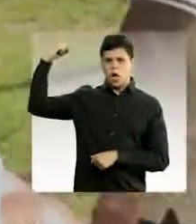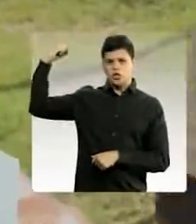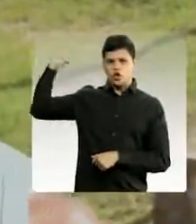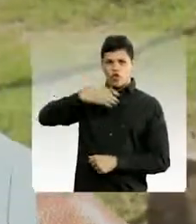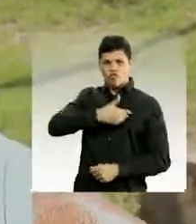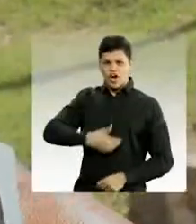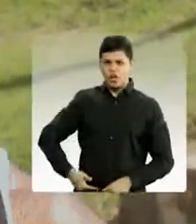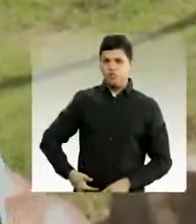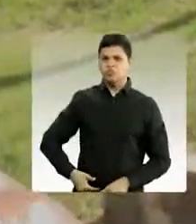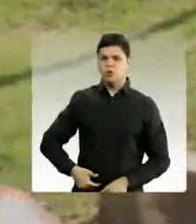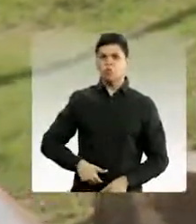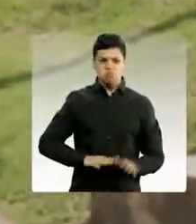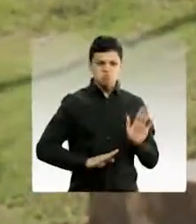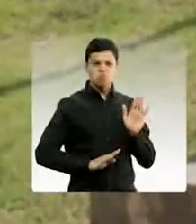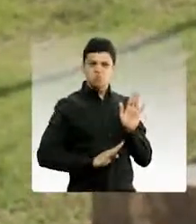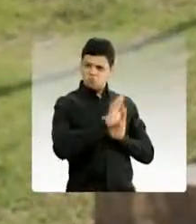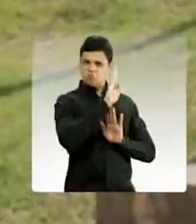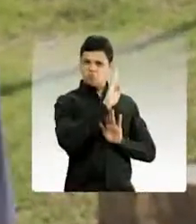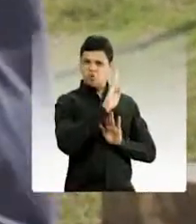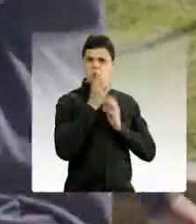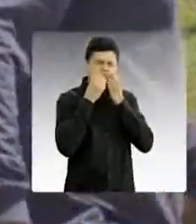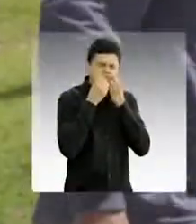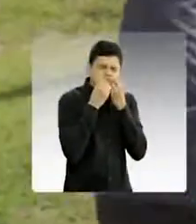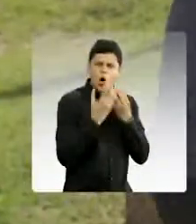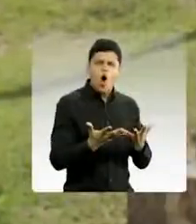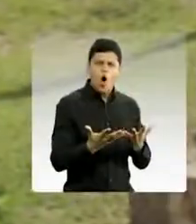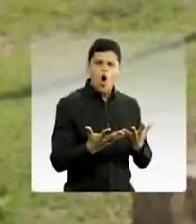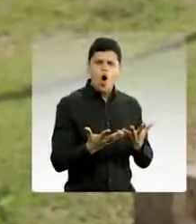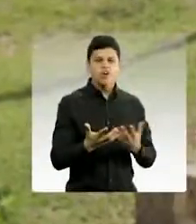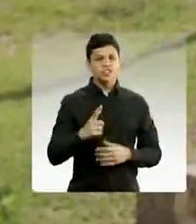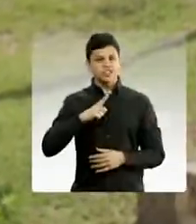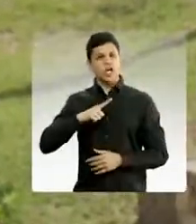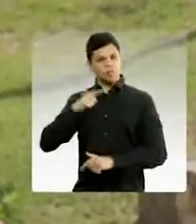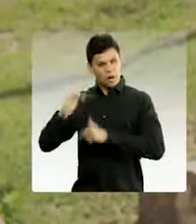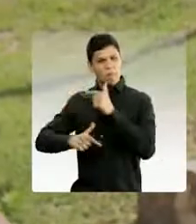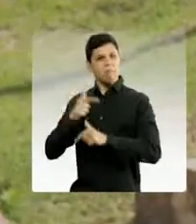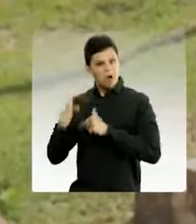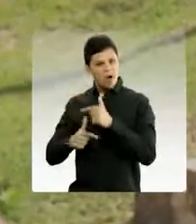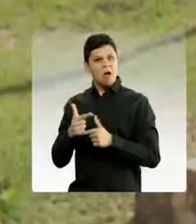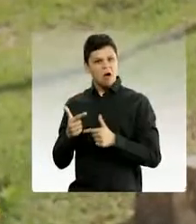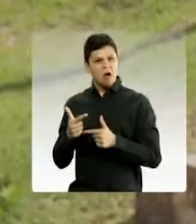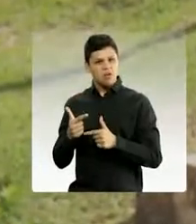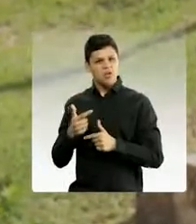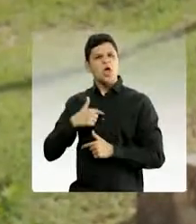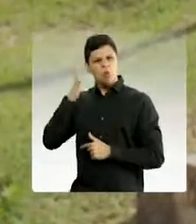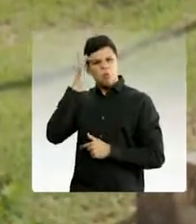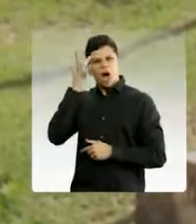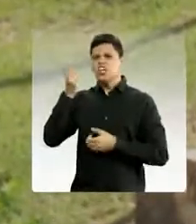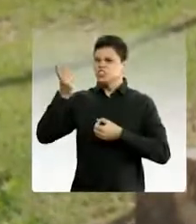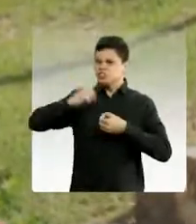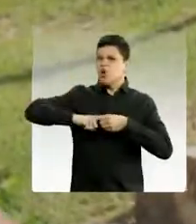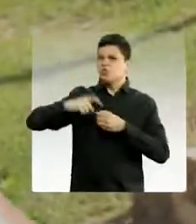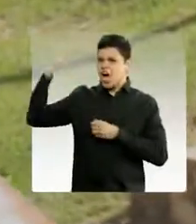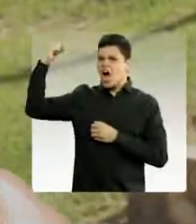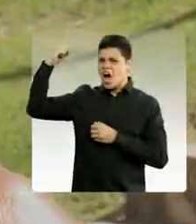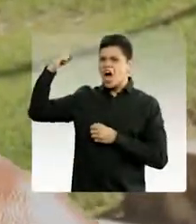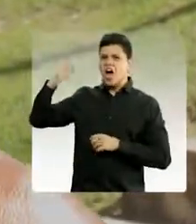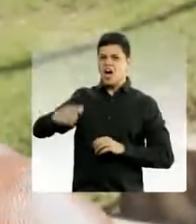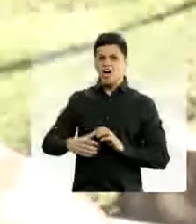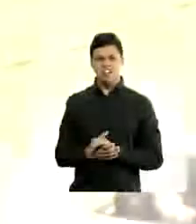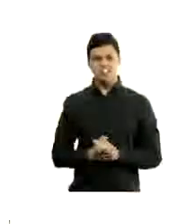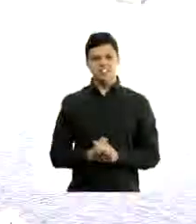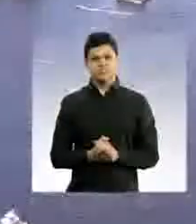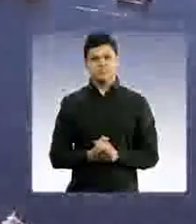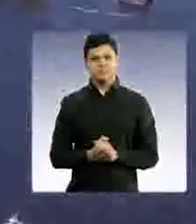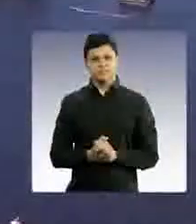tempo do Amazonas, o Amazonas cresceu, cara. Era bom, tinha emprego, né. Eu acho que tá na hora de voltar